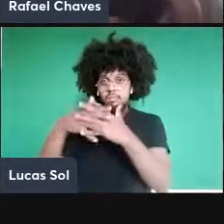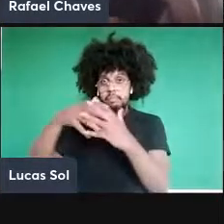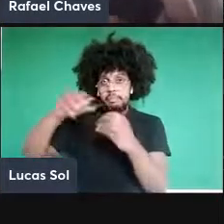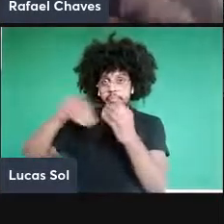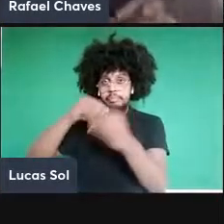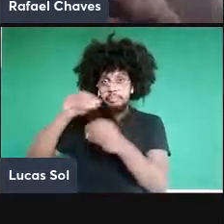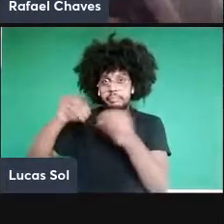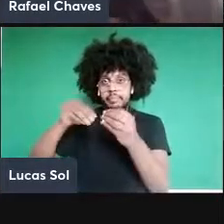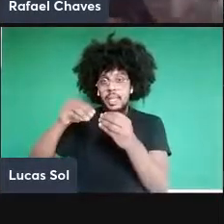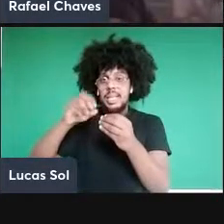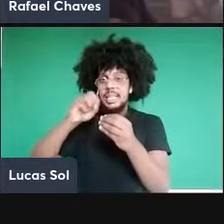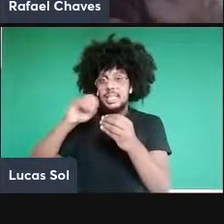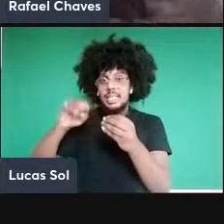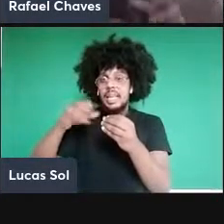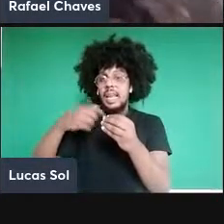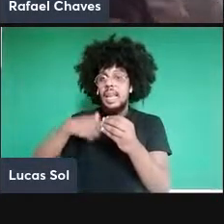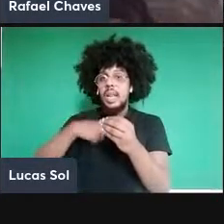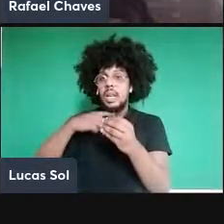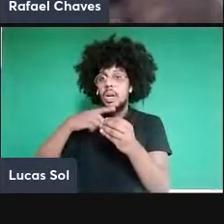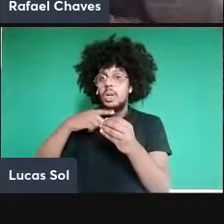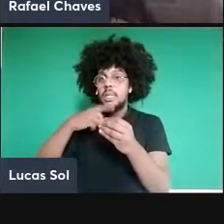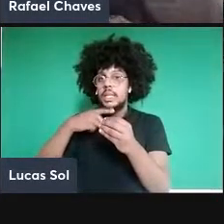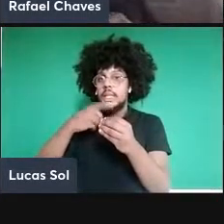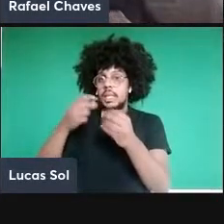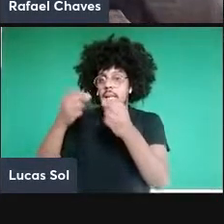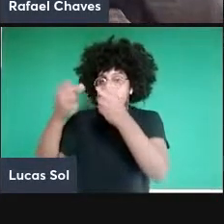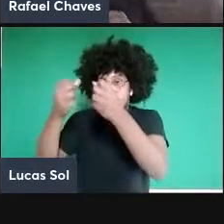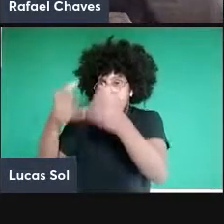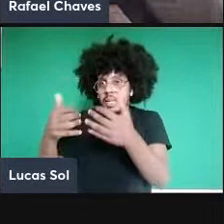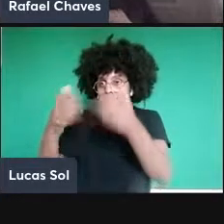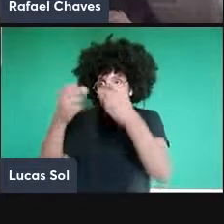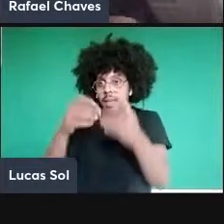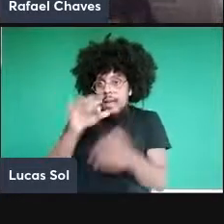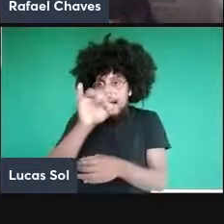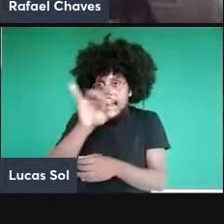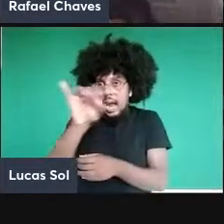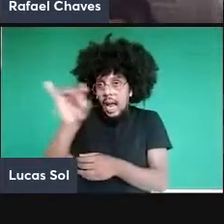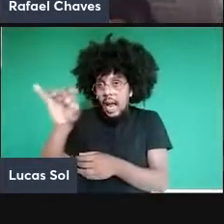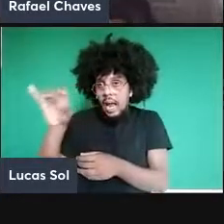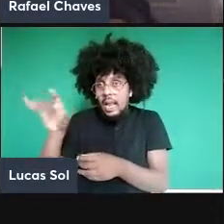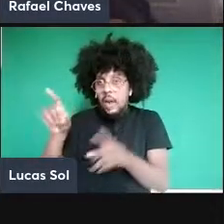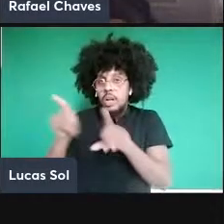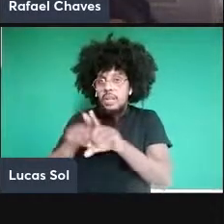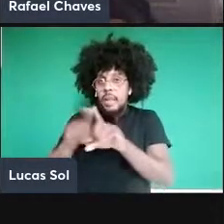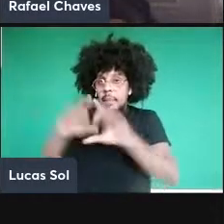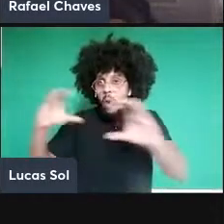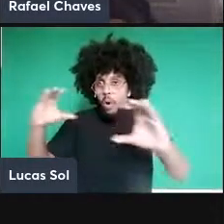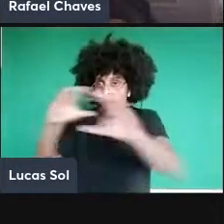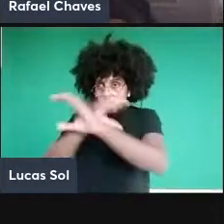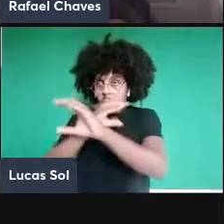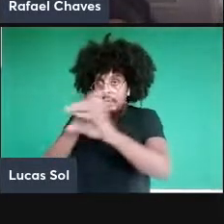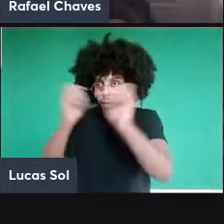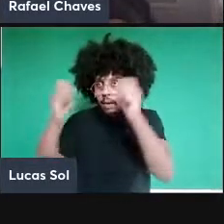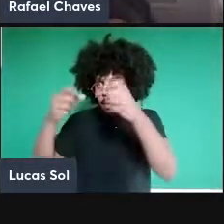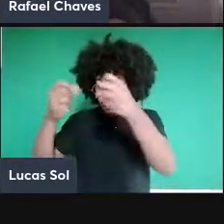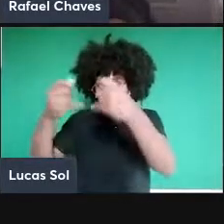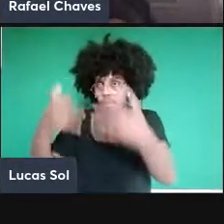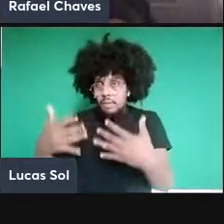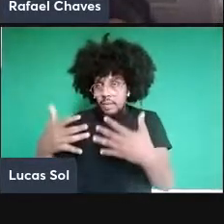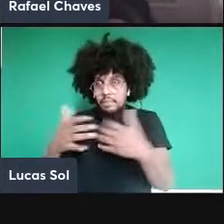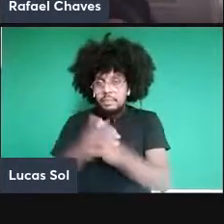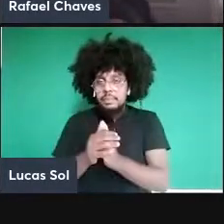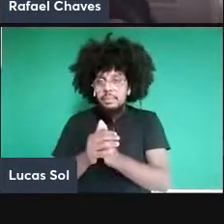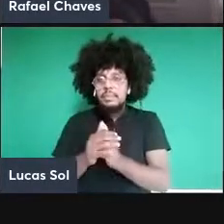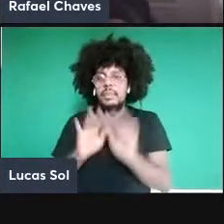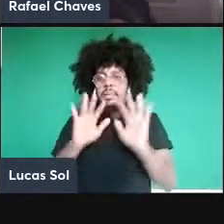cada um deles individualmente e ainda assim ter uma descrição do todo bastaria eu ter dois vezes